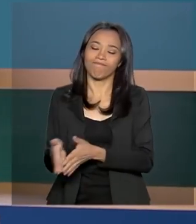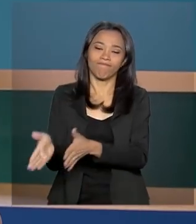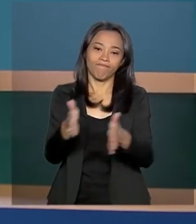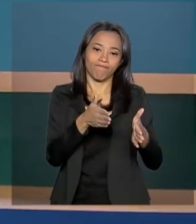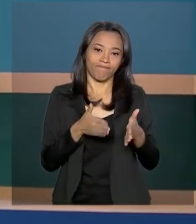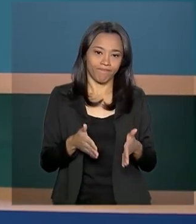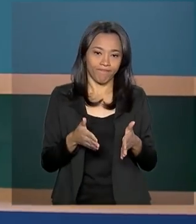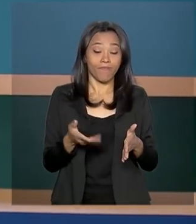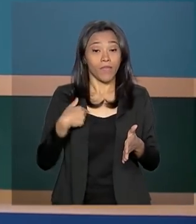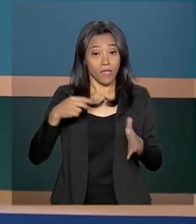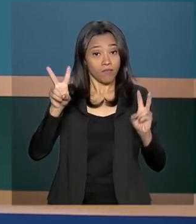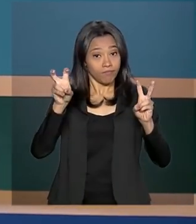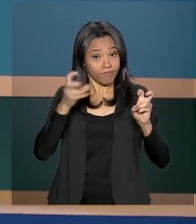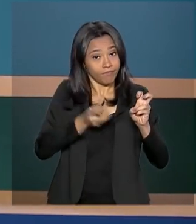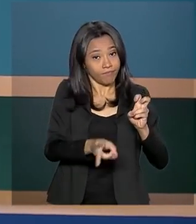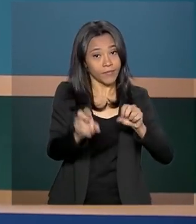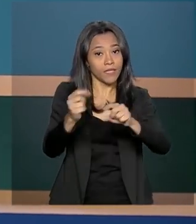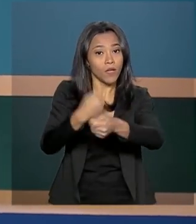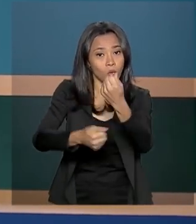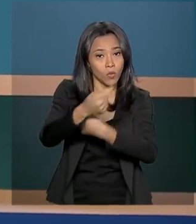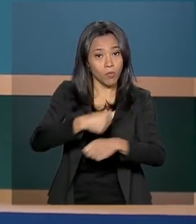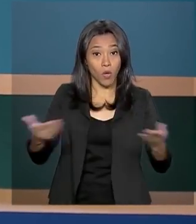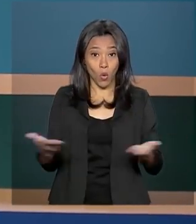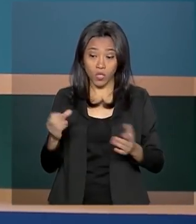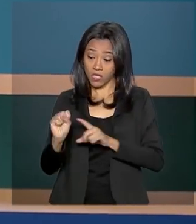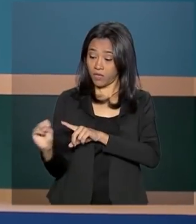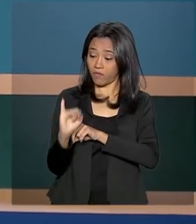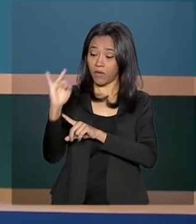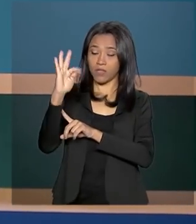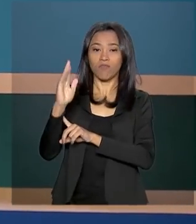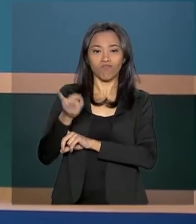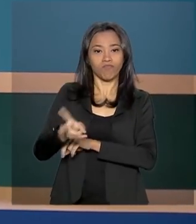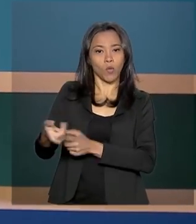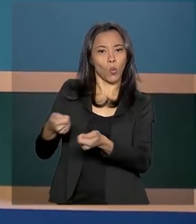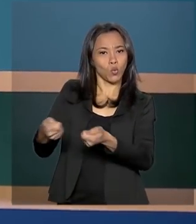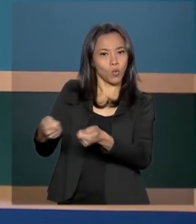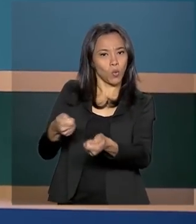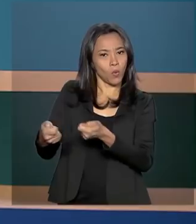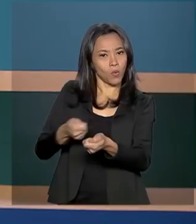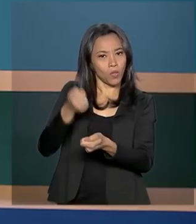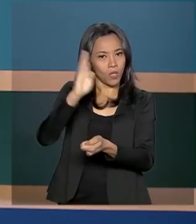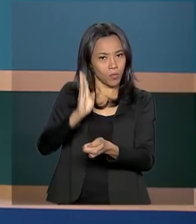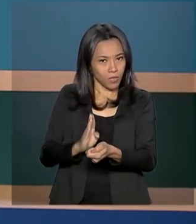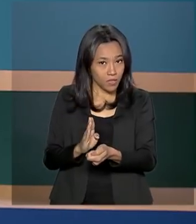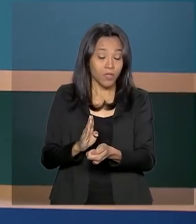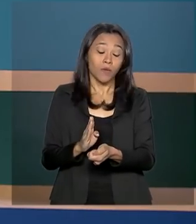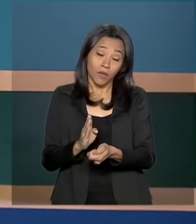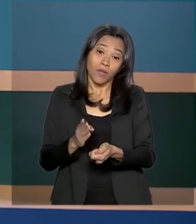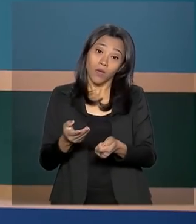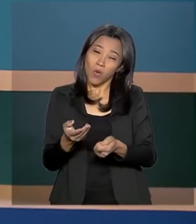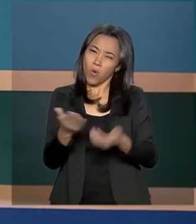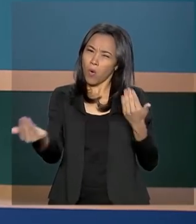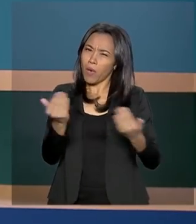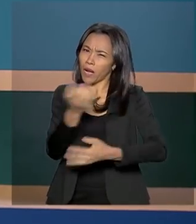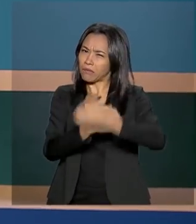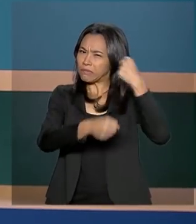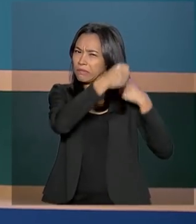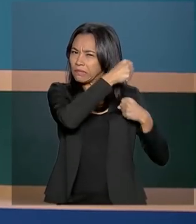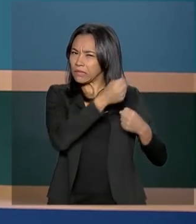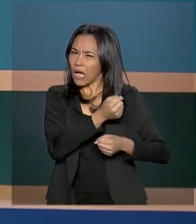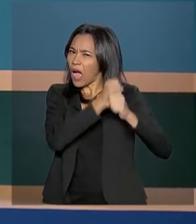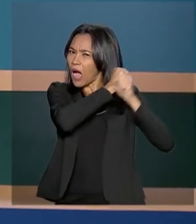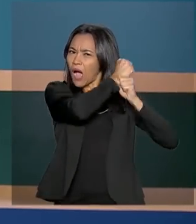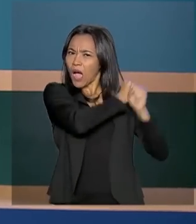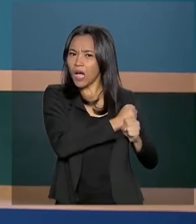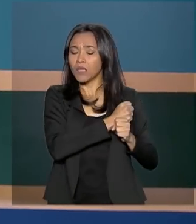E olha, ainda falando sobre economia, hoje a inflação está sob controle por aqui, ao contrário da época da imperiflação, quando o Brasil chegou a